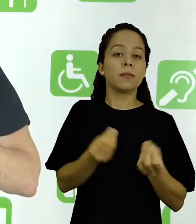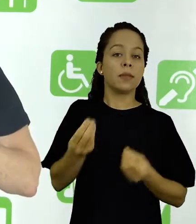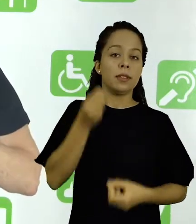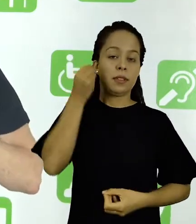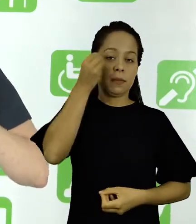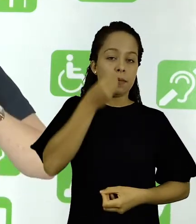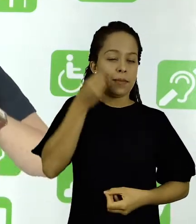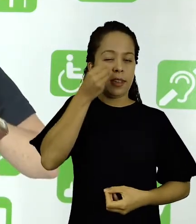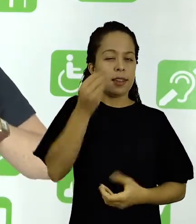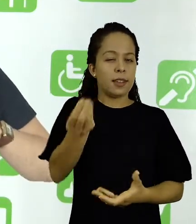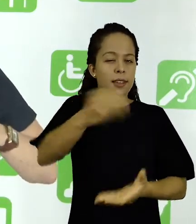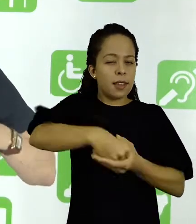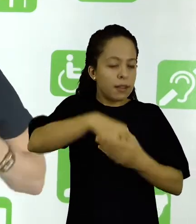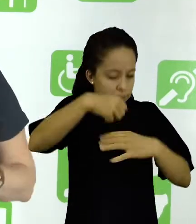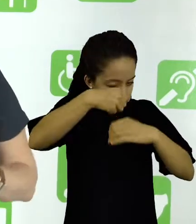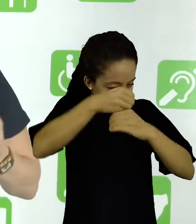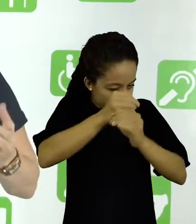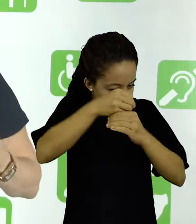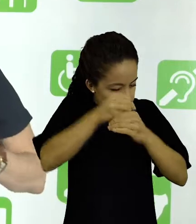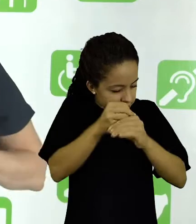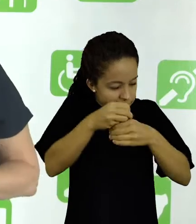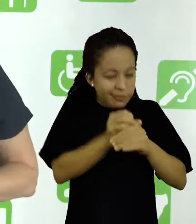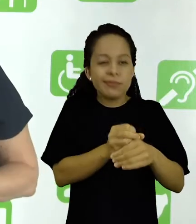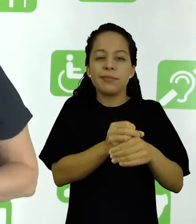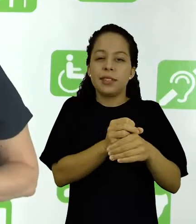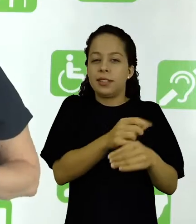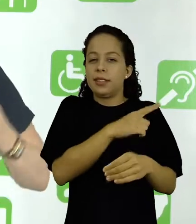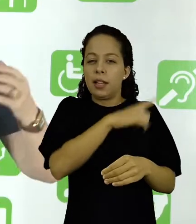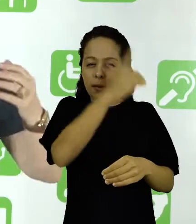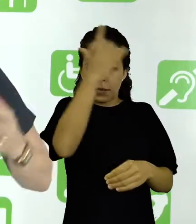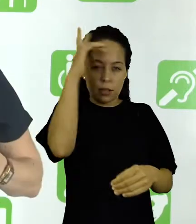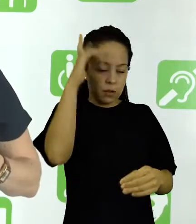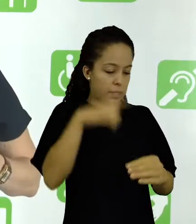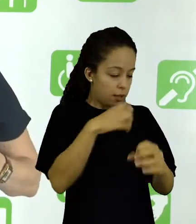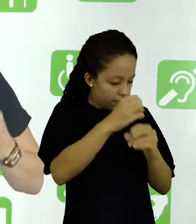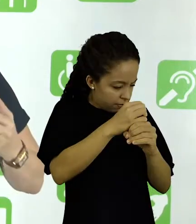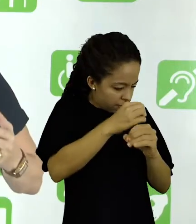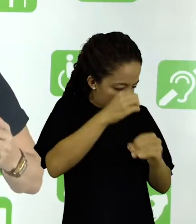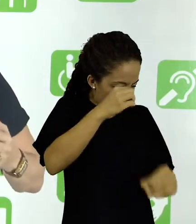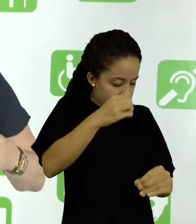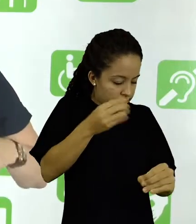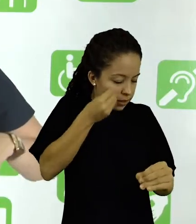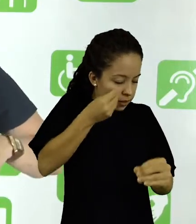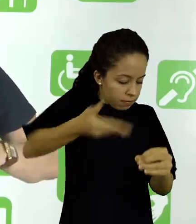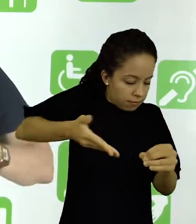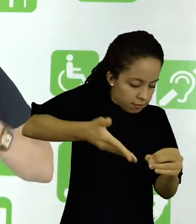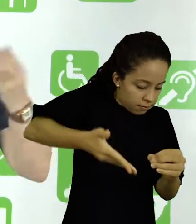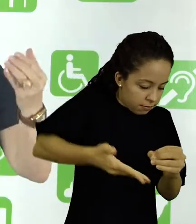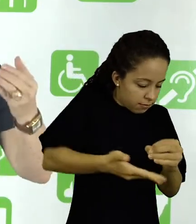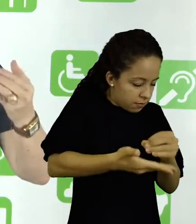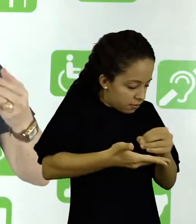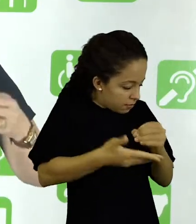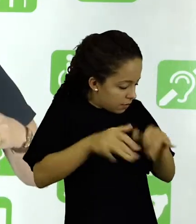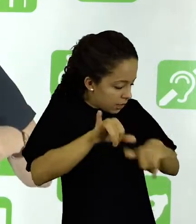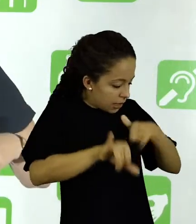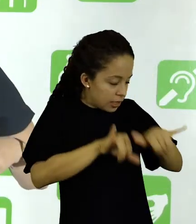relacionado a experiências feitas em laboratório, pessoas que ficam ali com aqueles tubos de ensaios, com